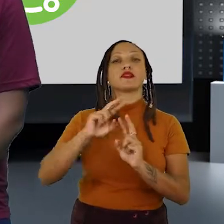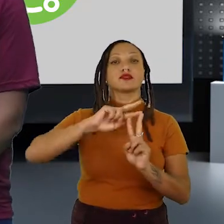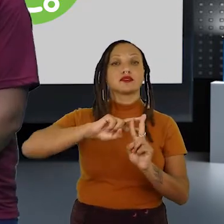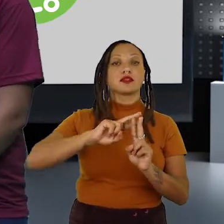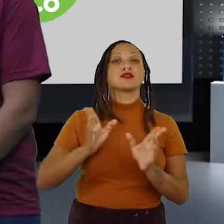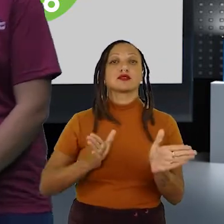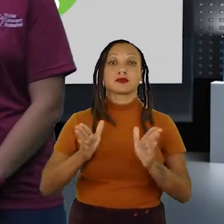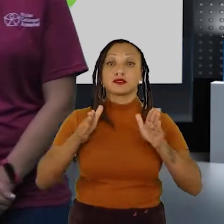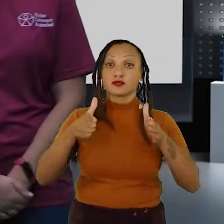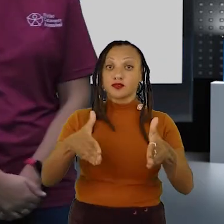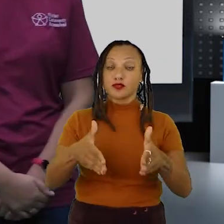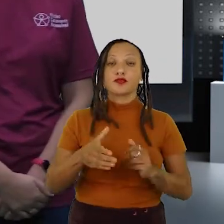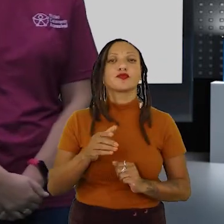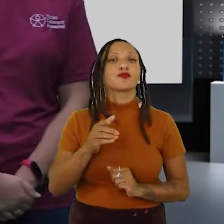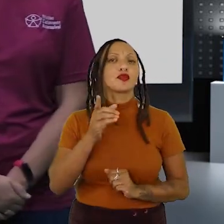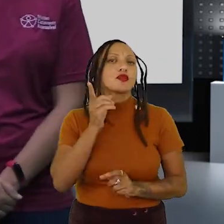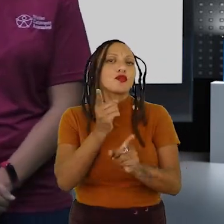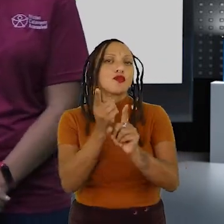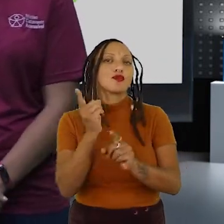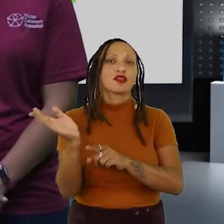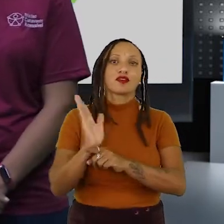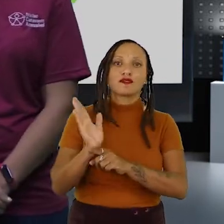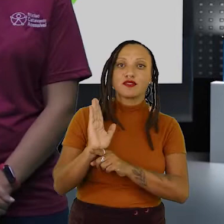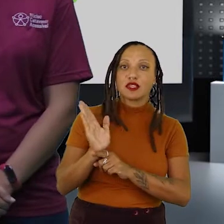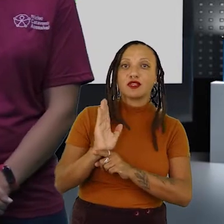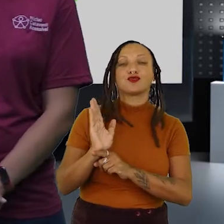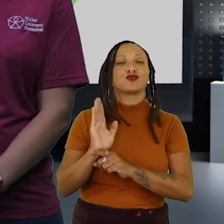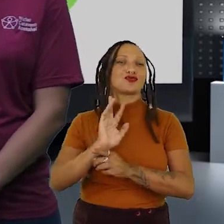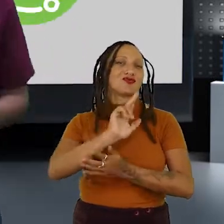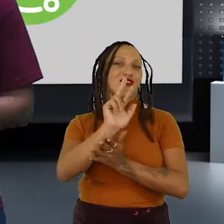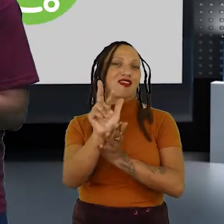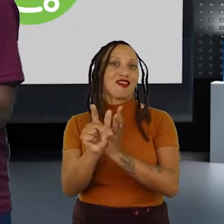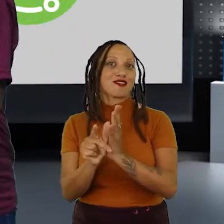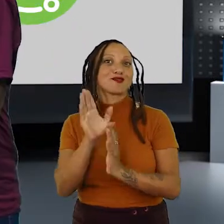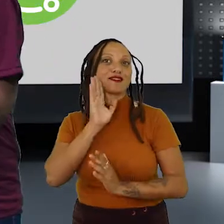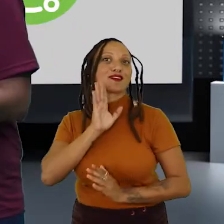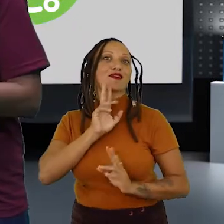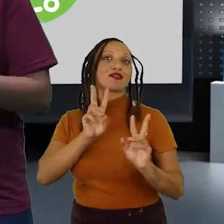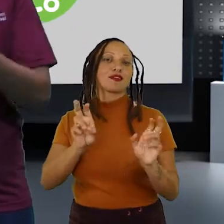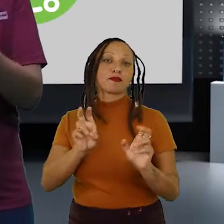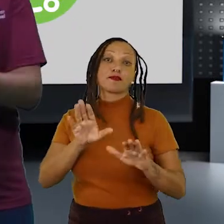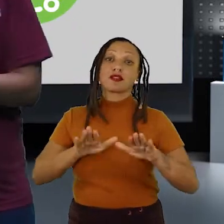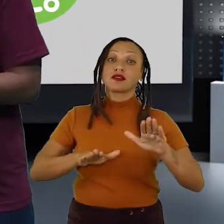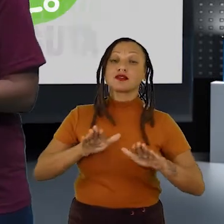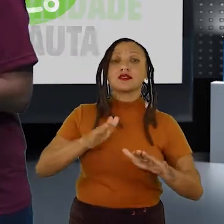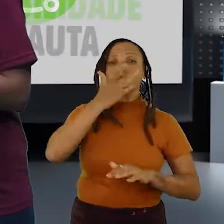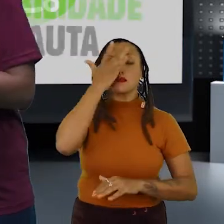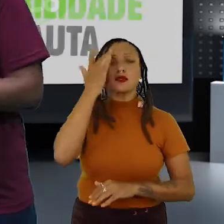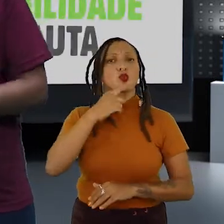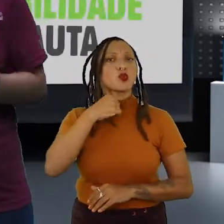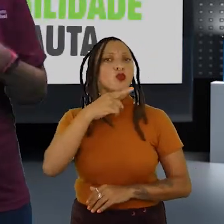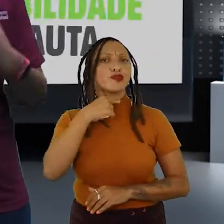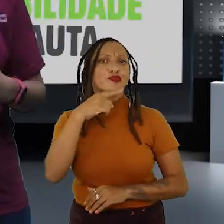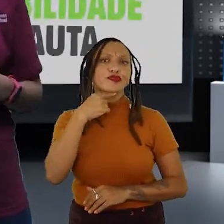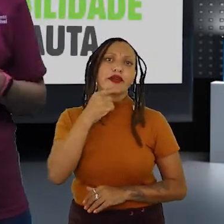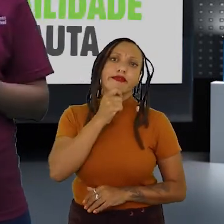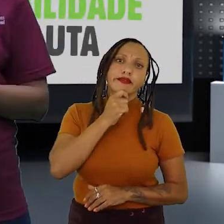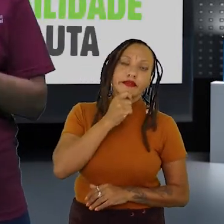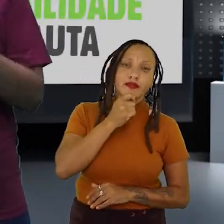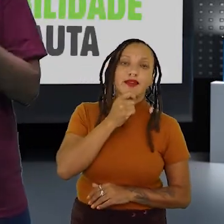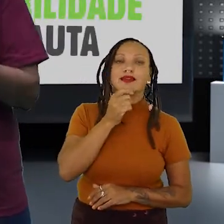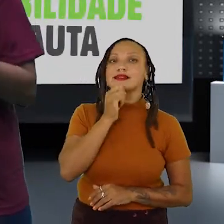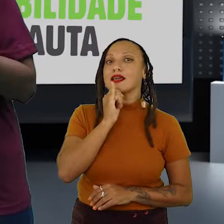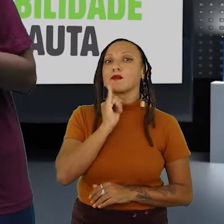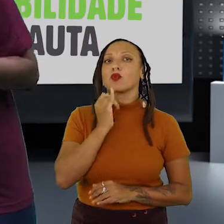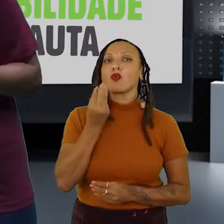acessibilidade em pauta, que vai encontrar esses outros vídeos bem legais sobre isso. Mas às vezes surgem algumas dúvidas, tá? Em relação